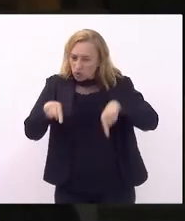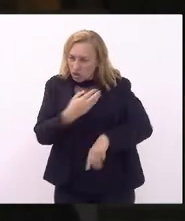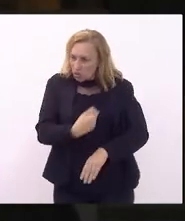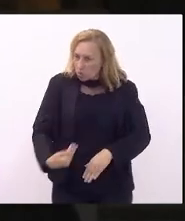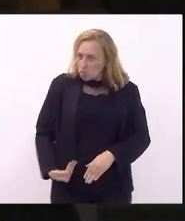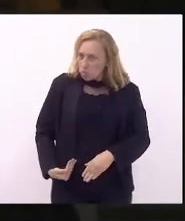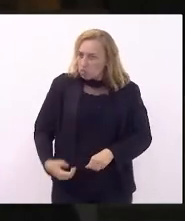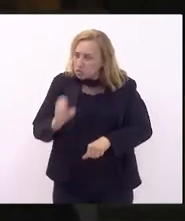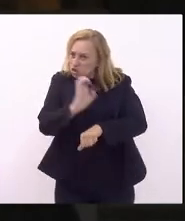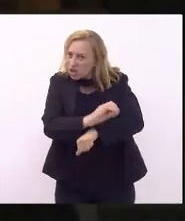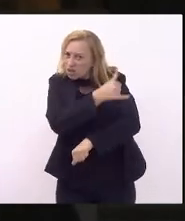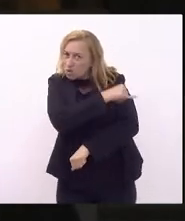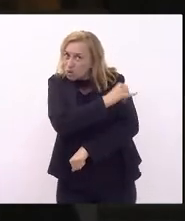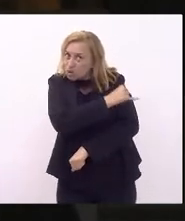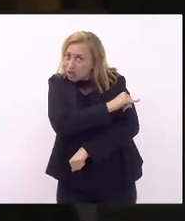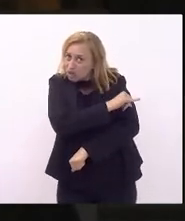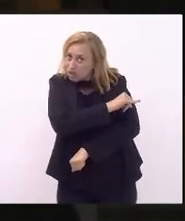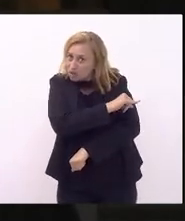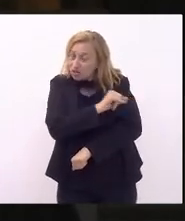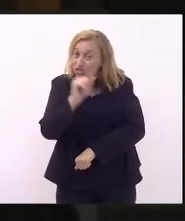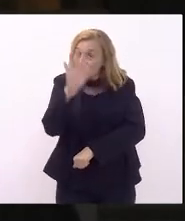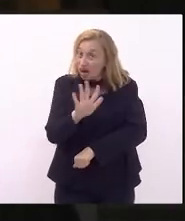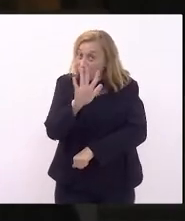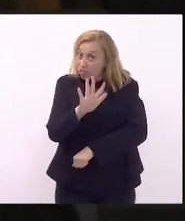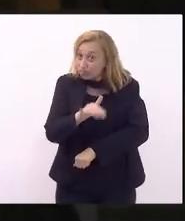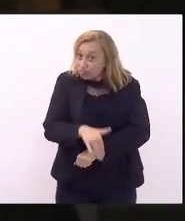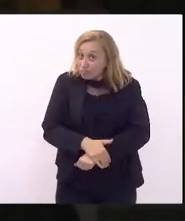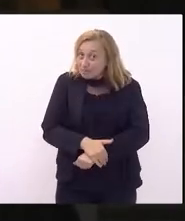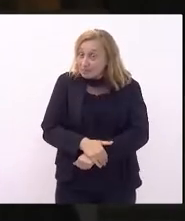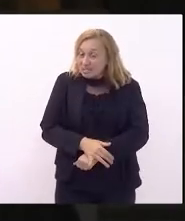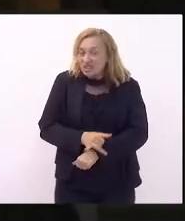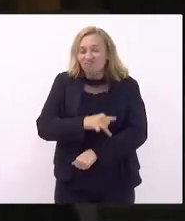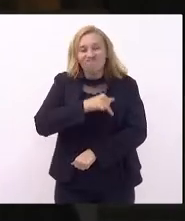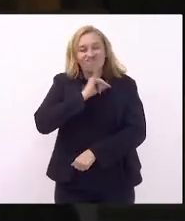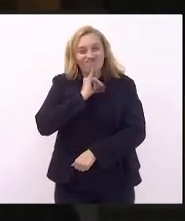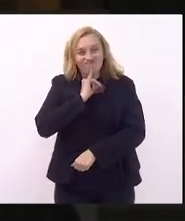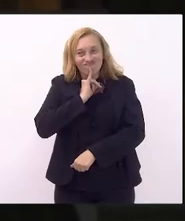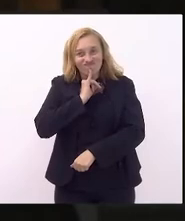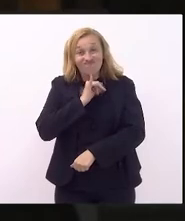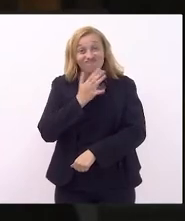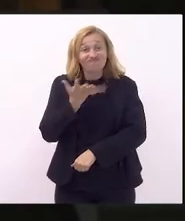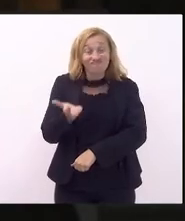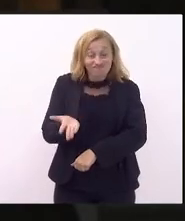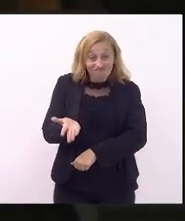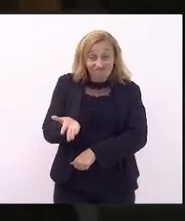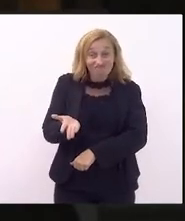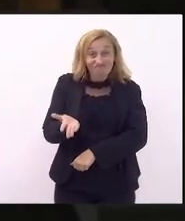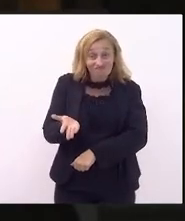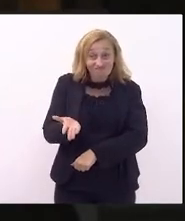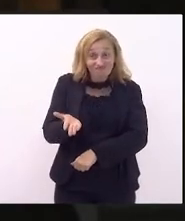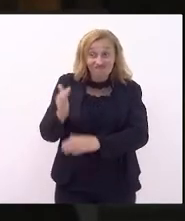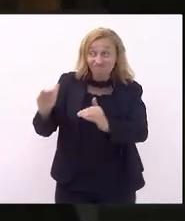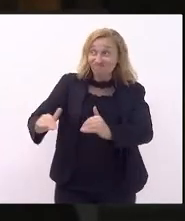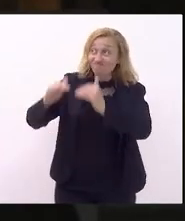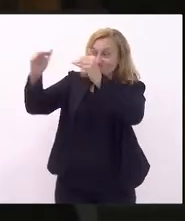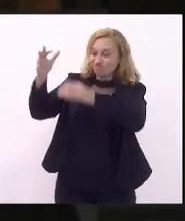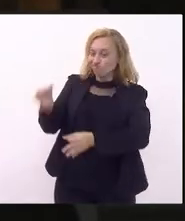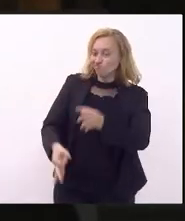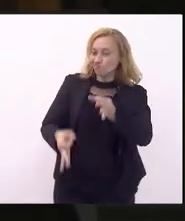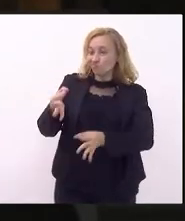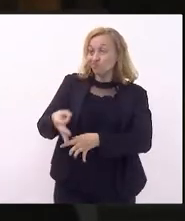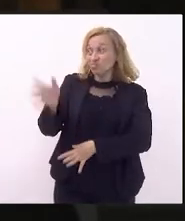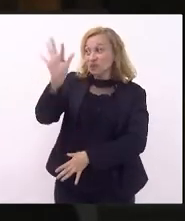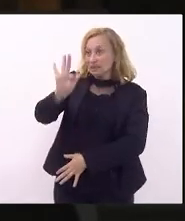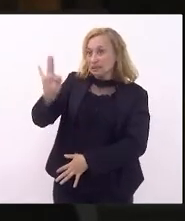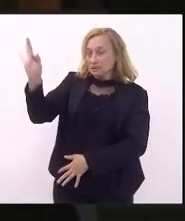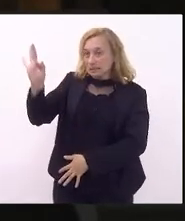o Estado do Rio de Janeiro como um todo. Felizmente, o Supremo Tribunal Federal